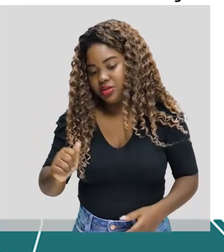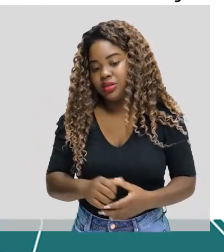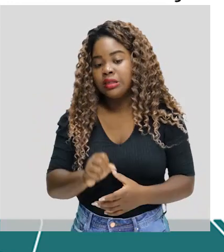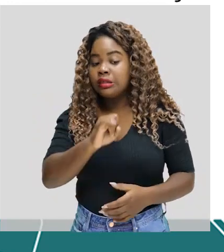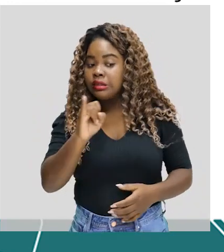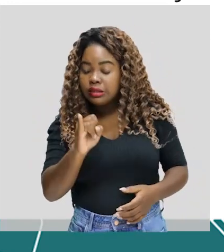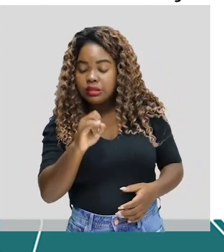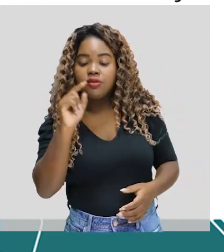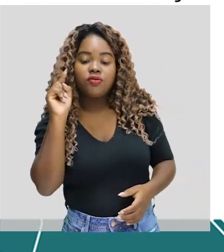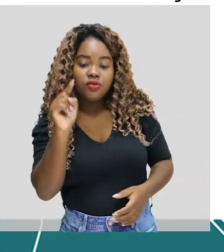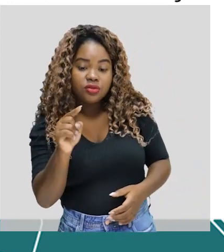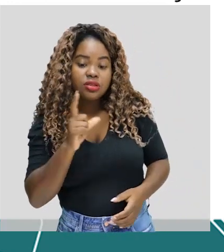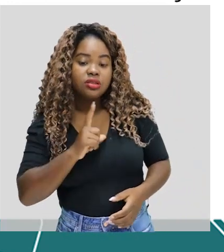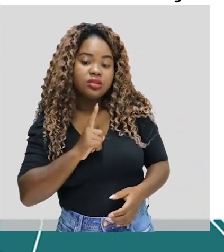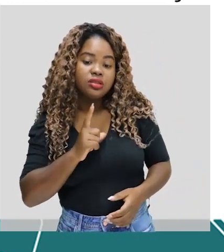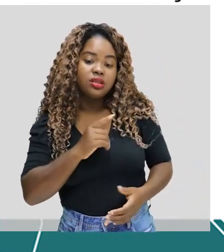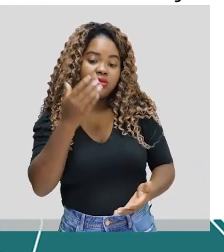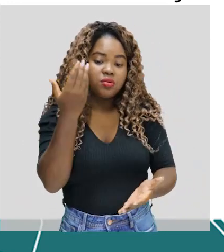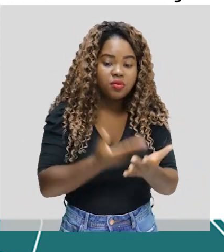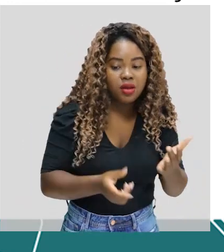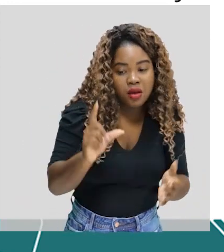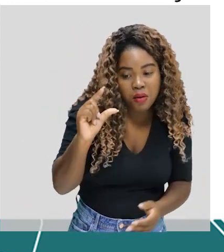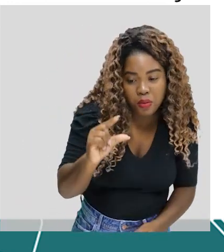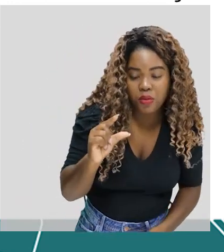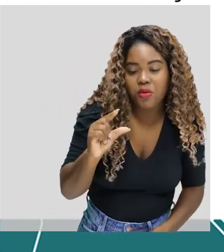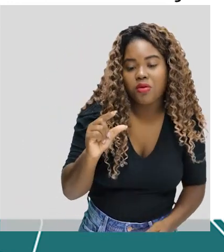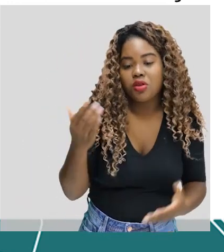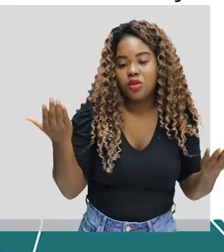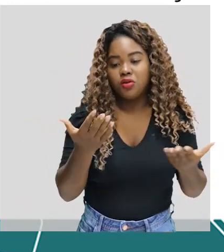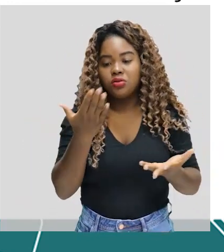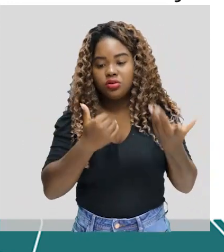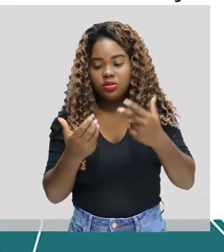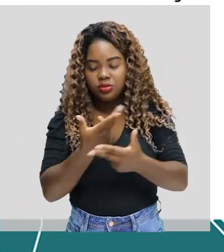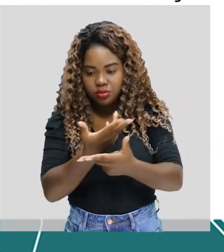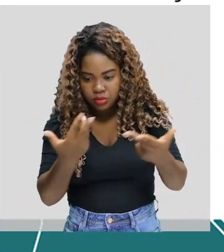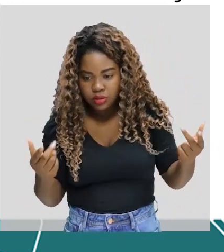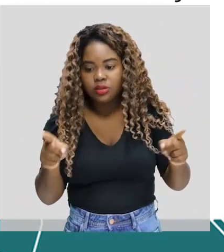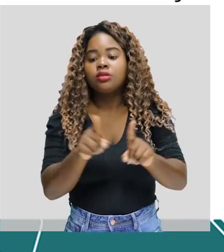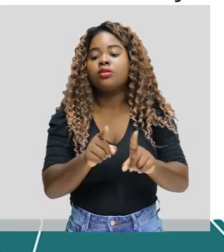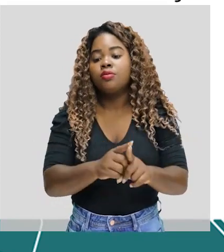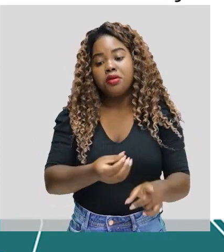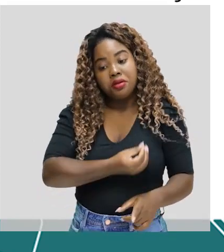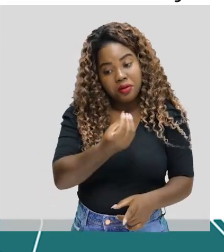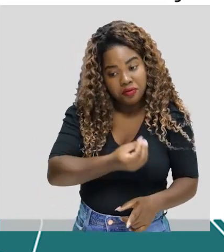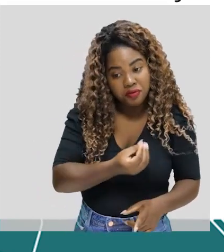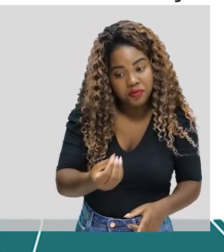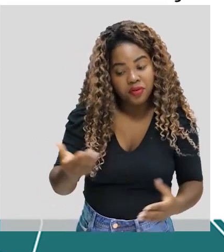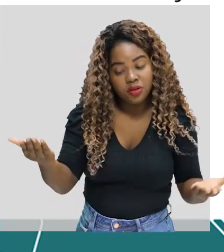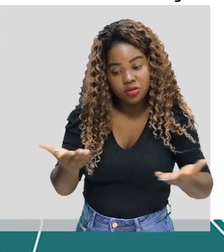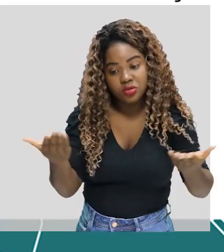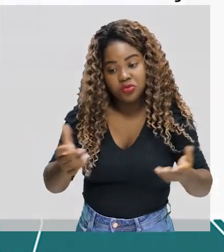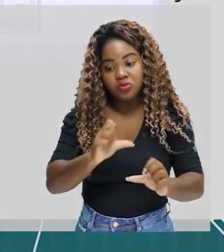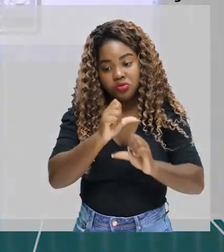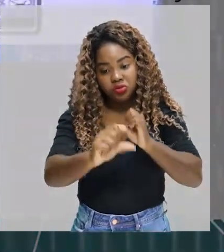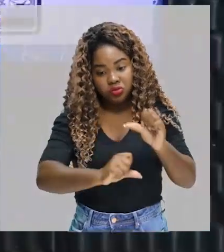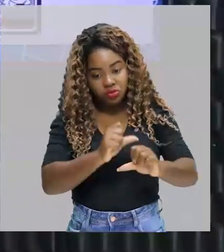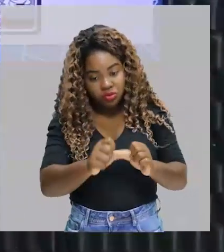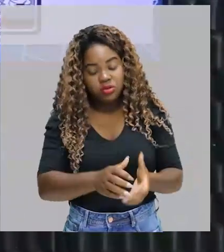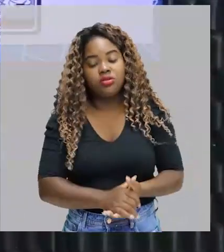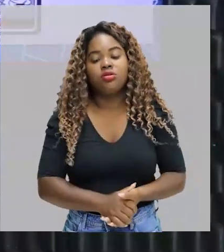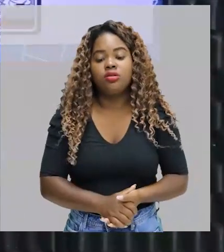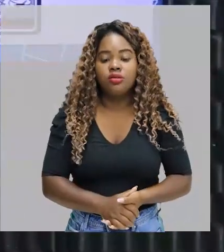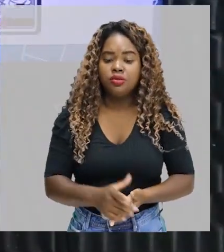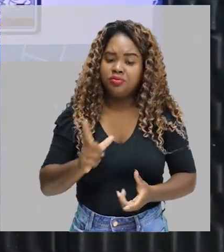tem um gasto energético baixo e hoje a alimentação da vida moderna também mudou bastante, existem